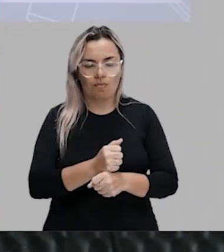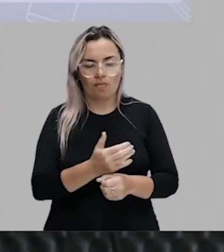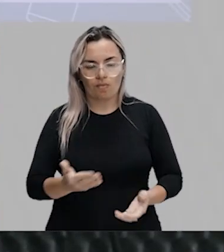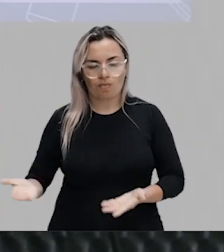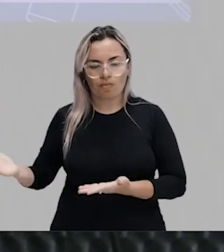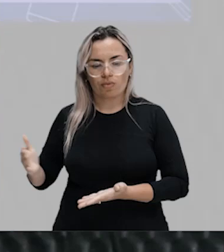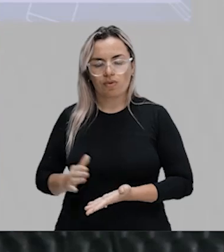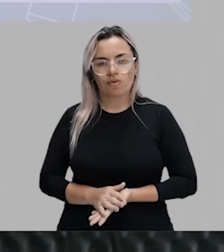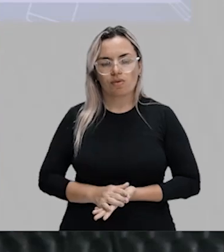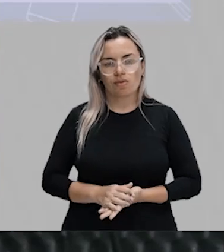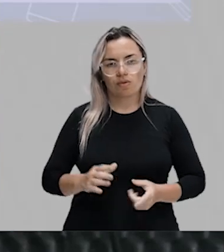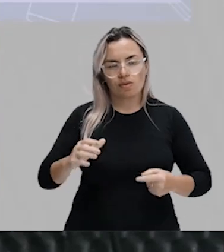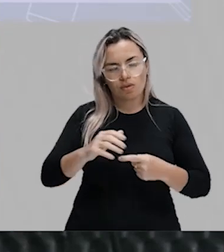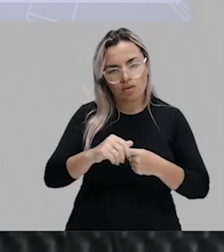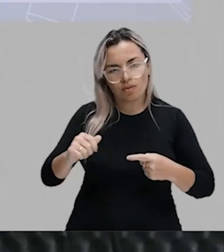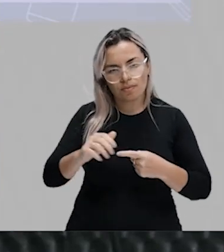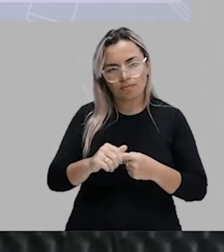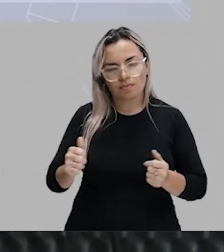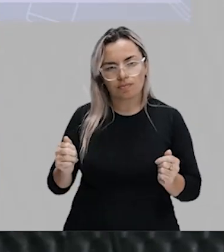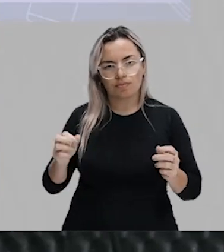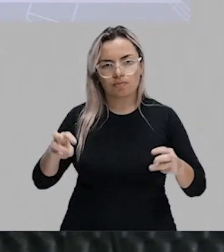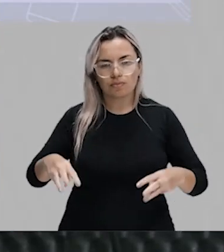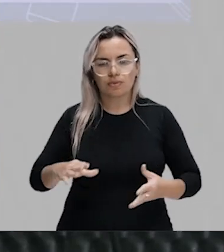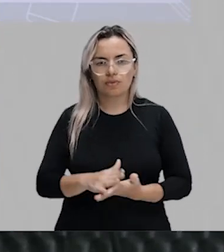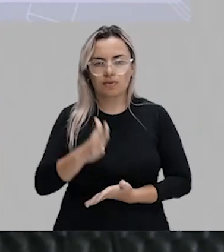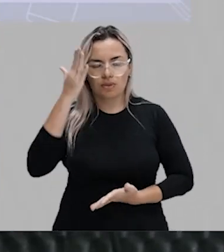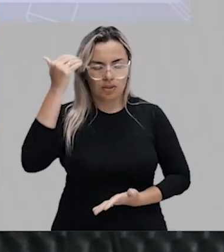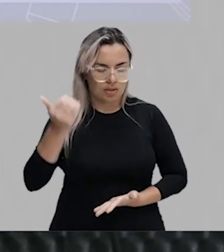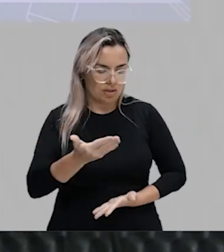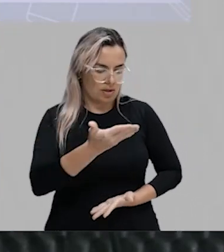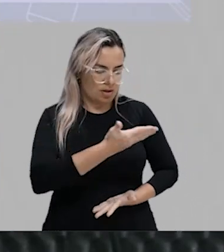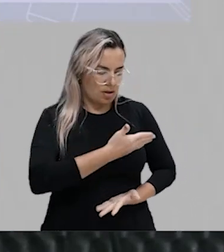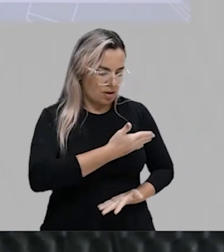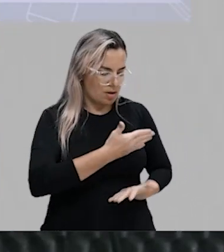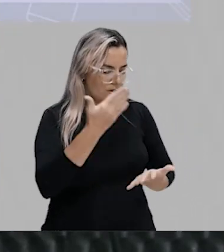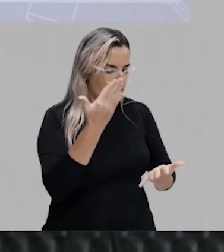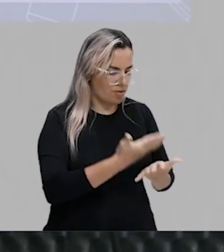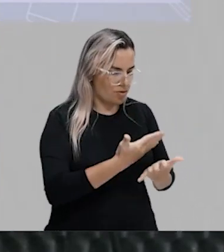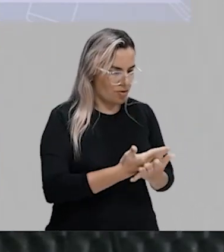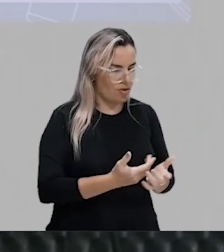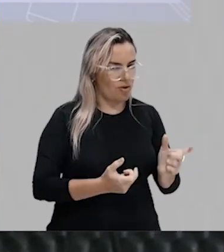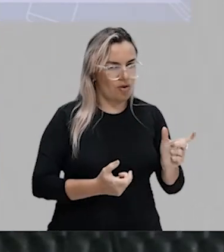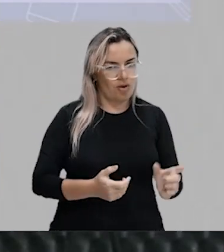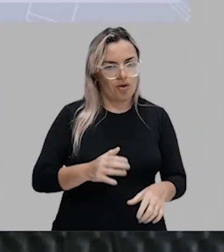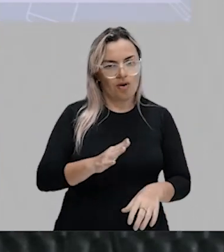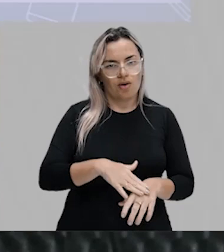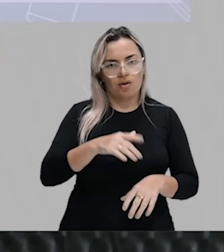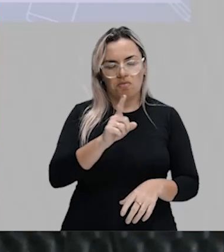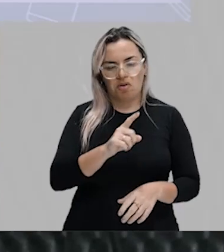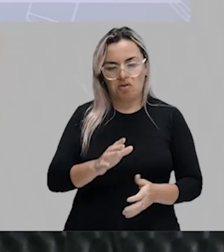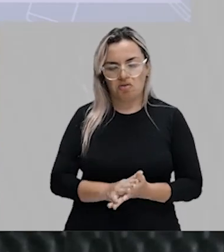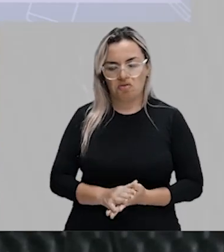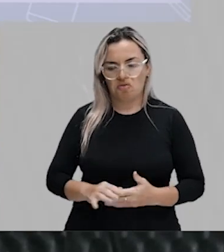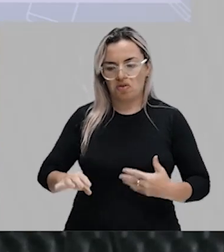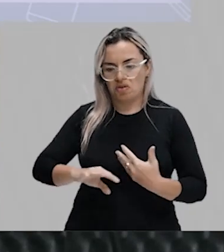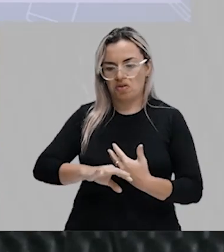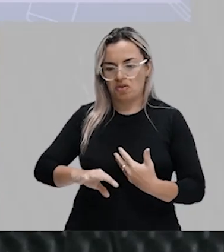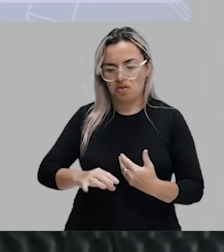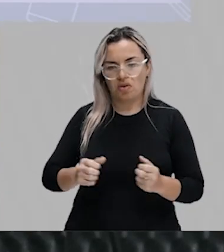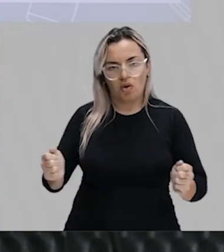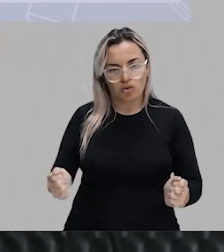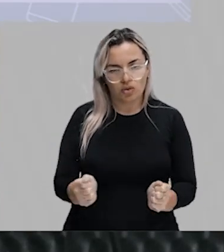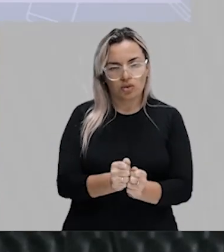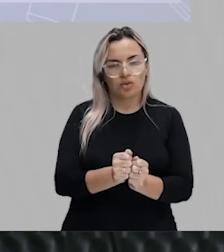coba. Sabe aquele coleguinha que estudou um pouquinho mais? Que sabe um pouquinho mais? Eu vou me juntar com ele. Que é para ele me ensinar.